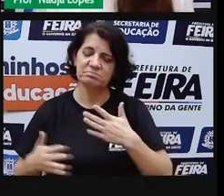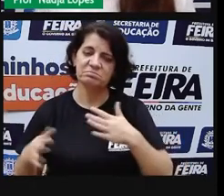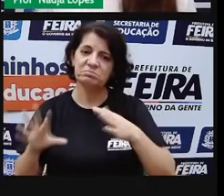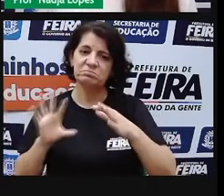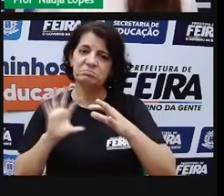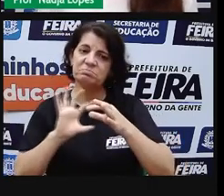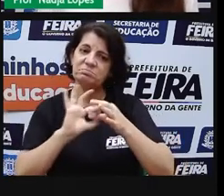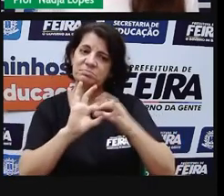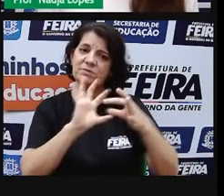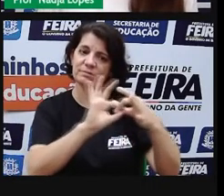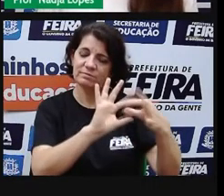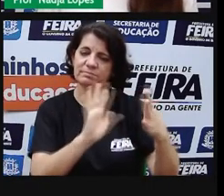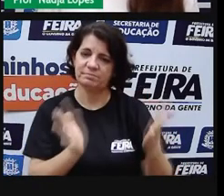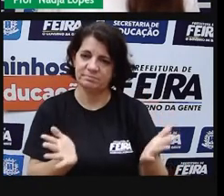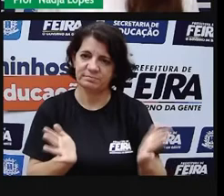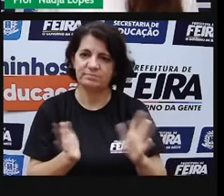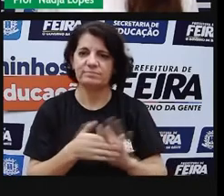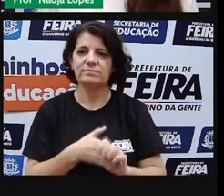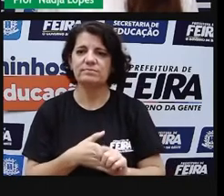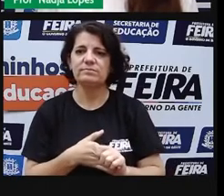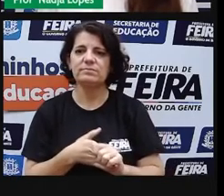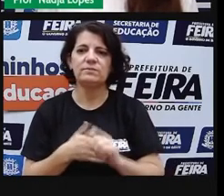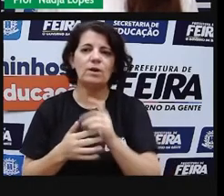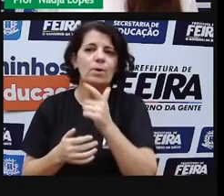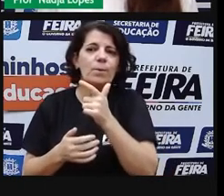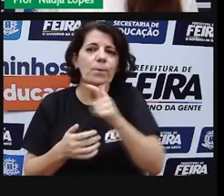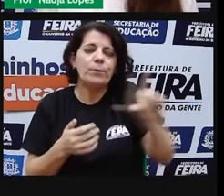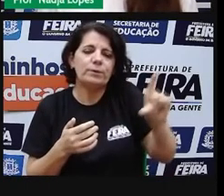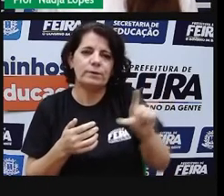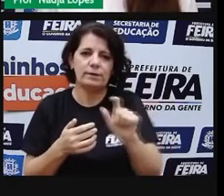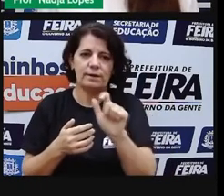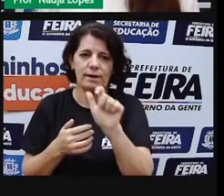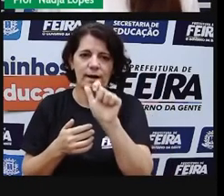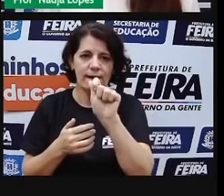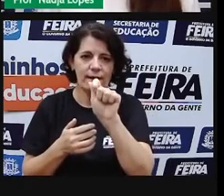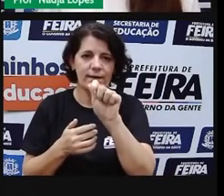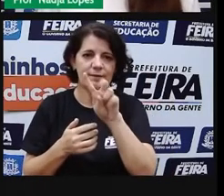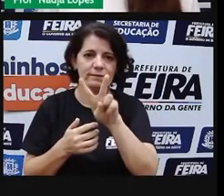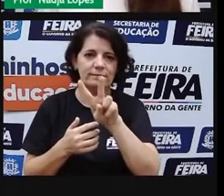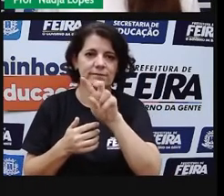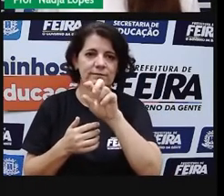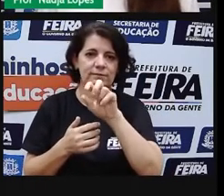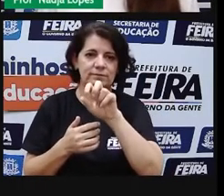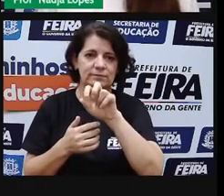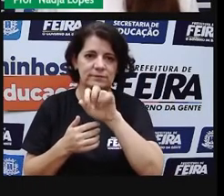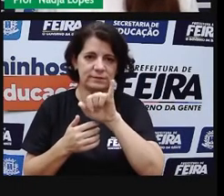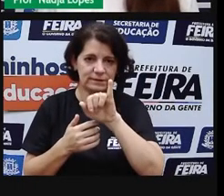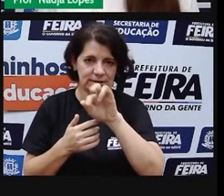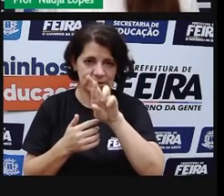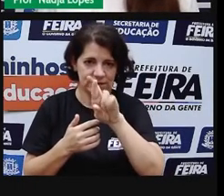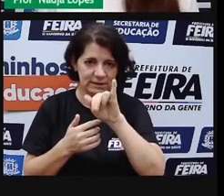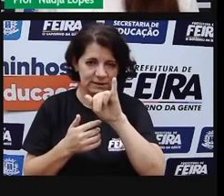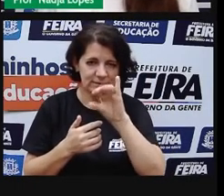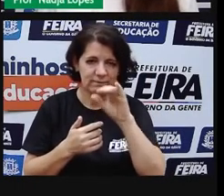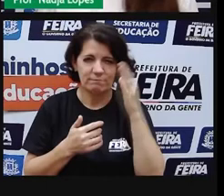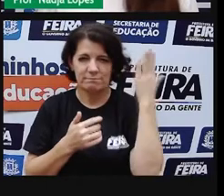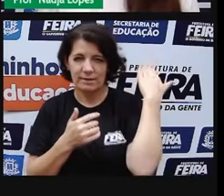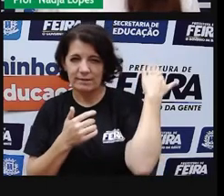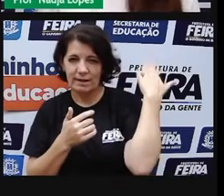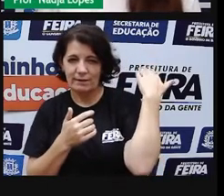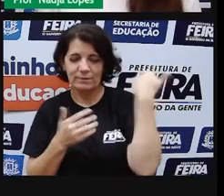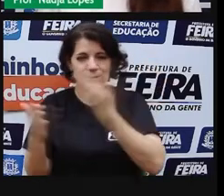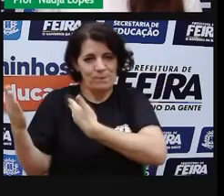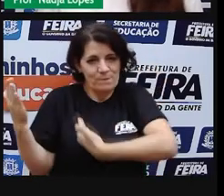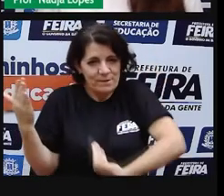Migrante. Temos também o aviário. Olha que interessante. O ex-governador Landulfo